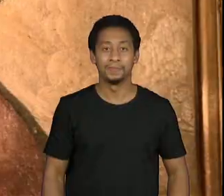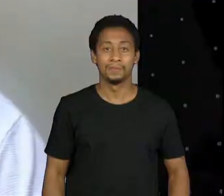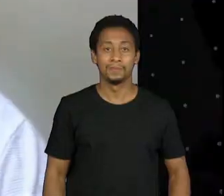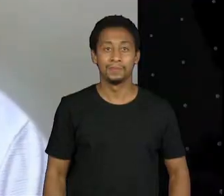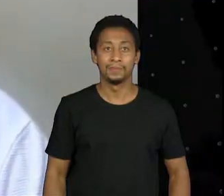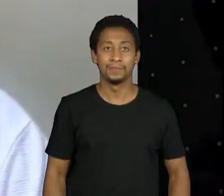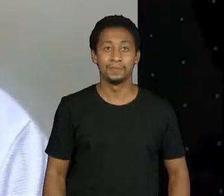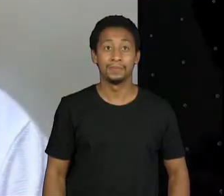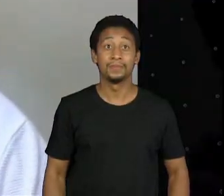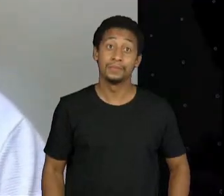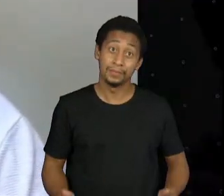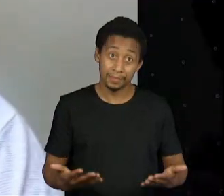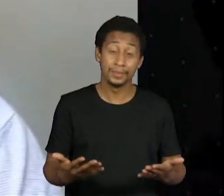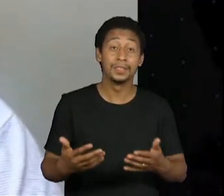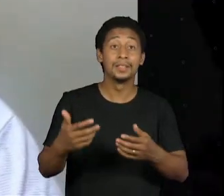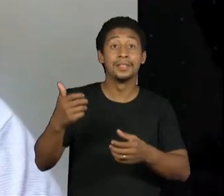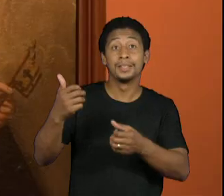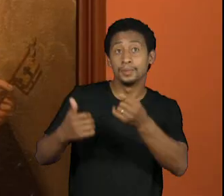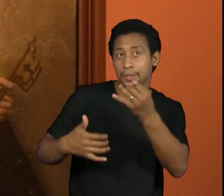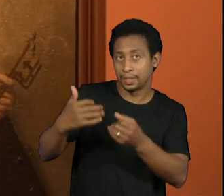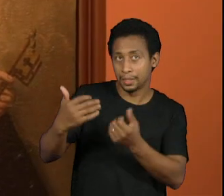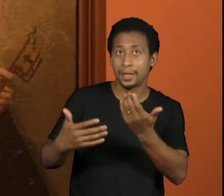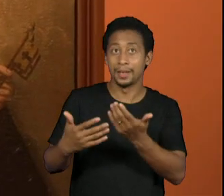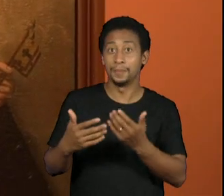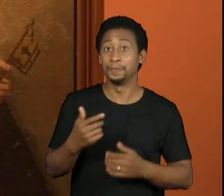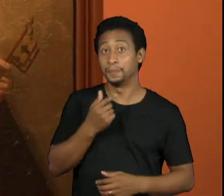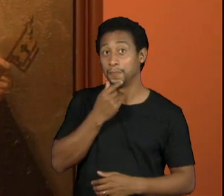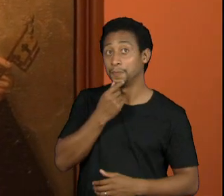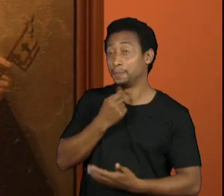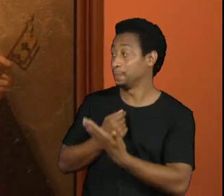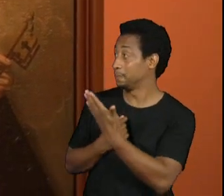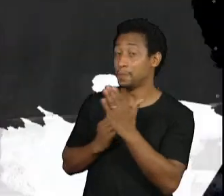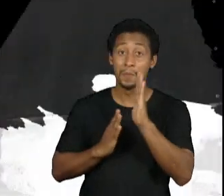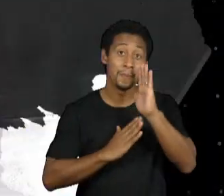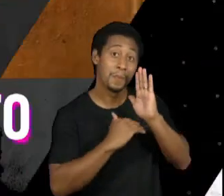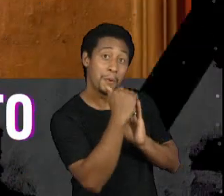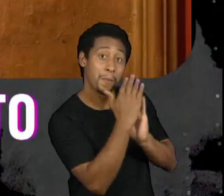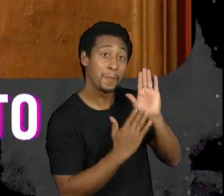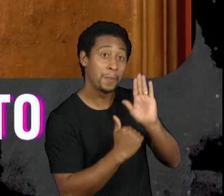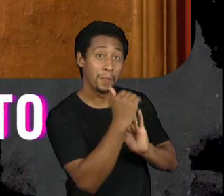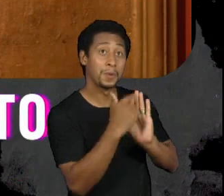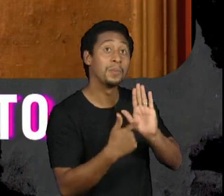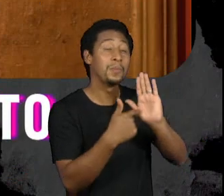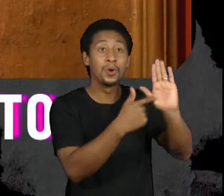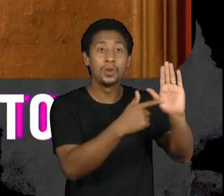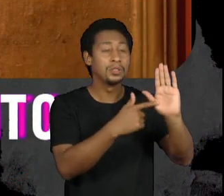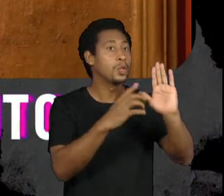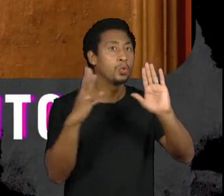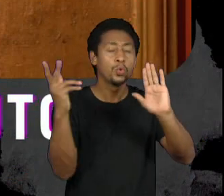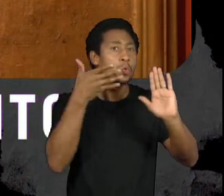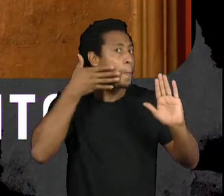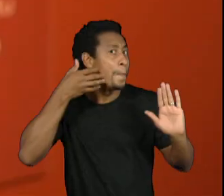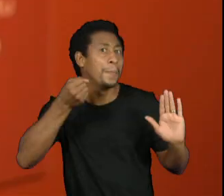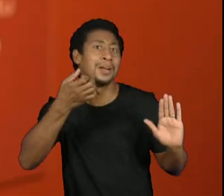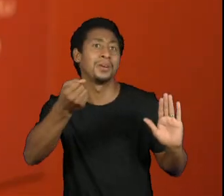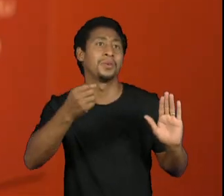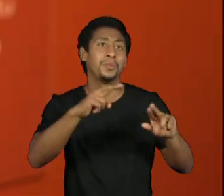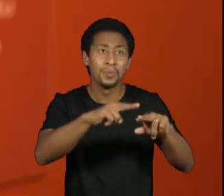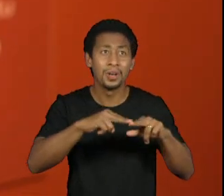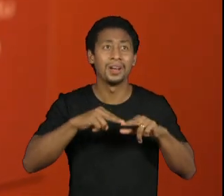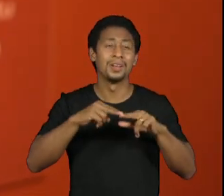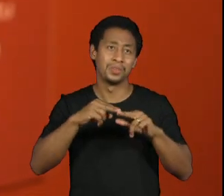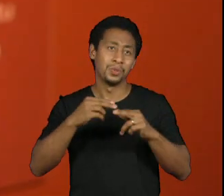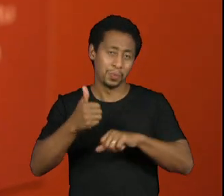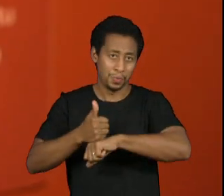Tanto o Jesuíno como o Mário foram invisibilizados até hoje em função do embranquecimento do Mário de Andrade e da